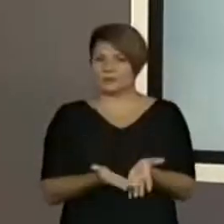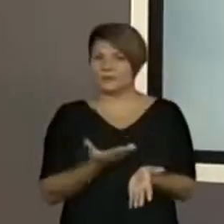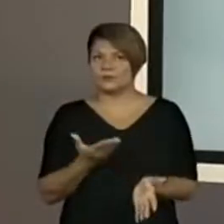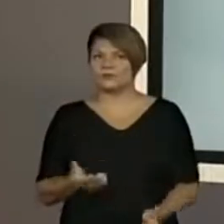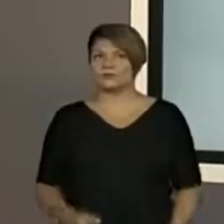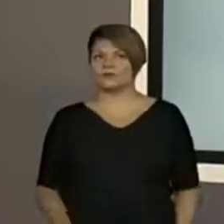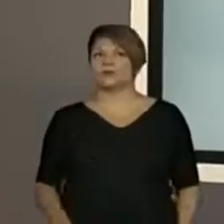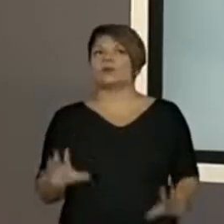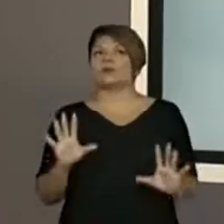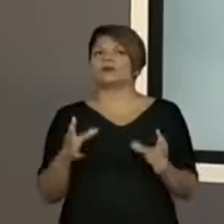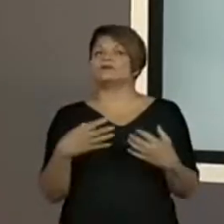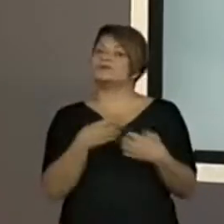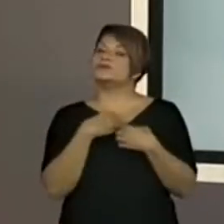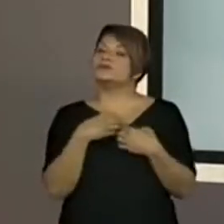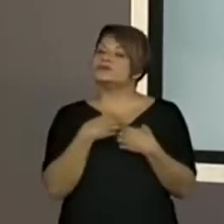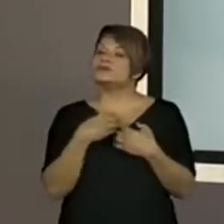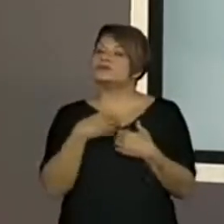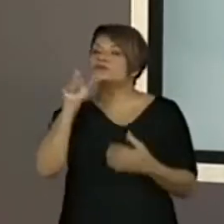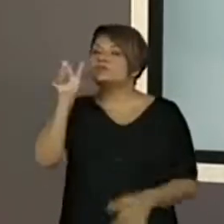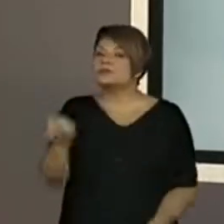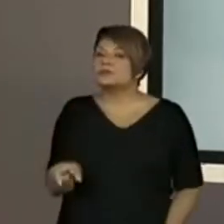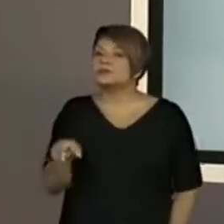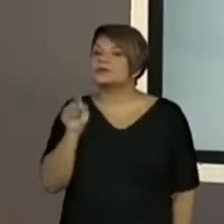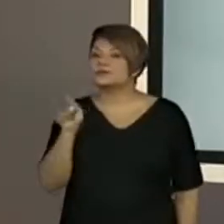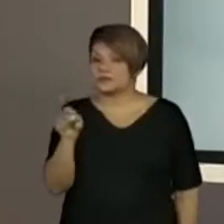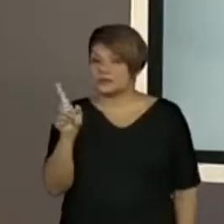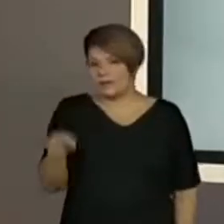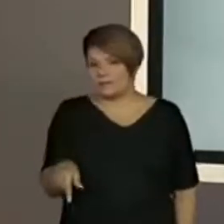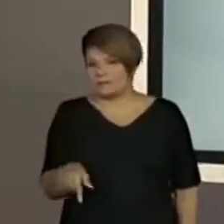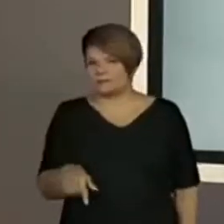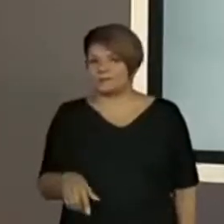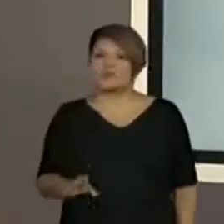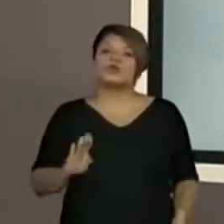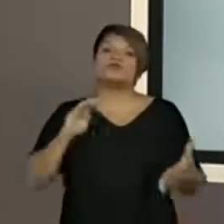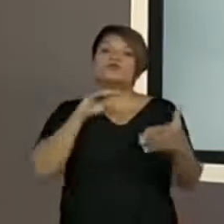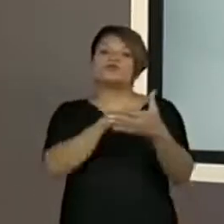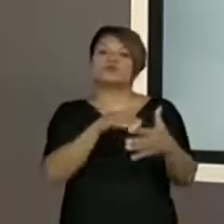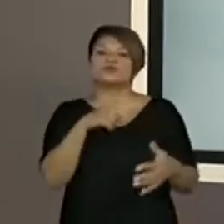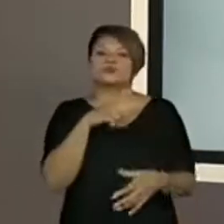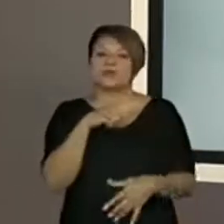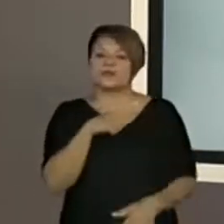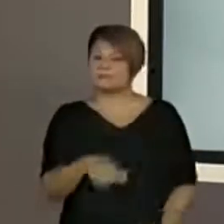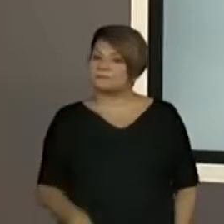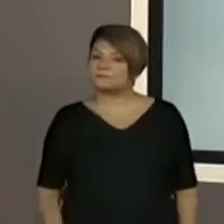que tipo de personagem ele vai ser? E por outro lado, lá no fundo tem o quê?